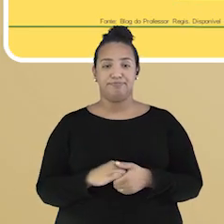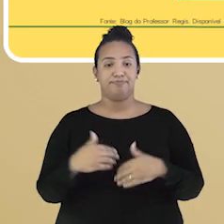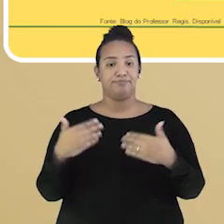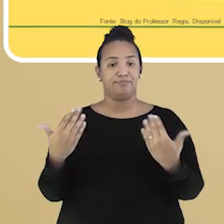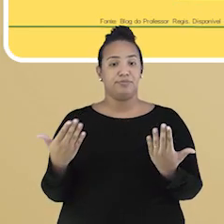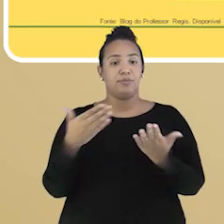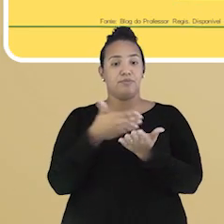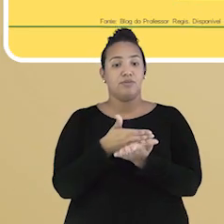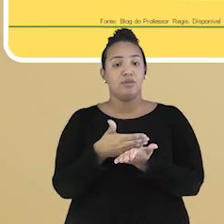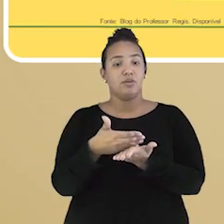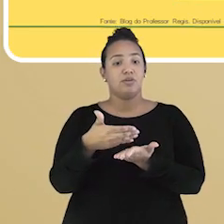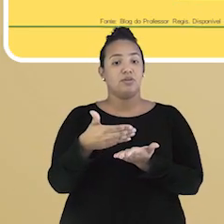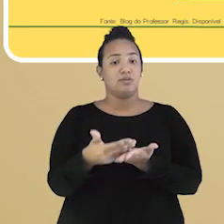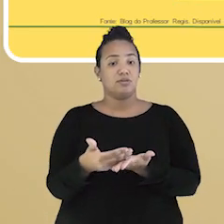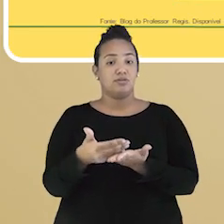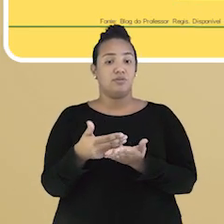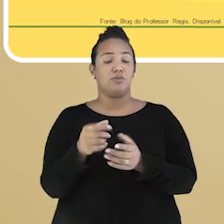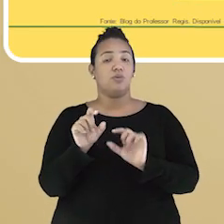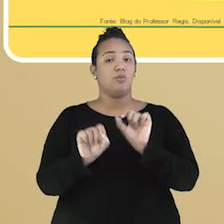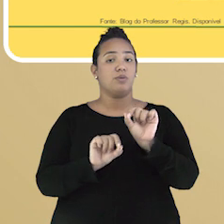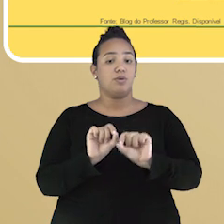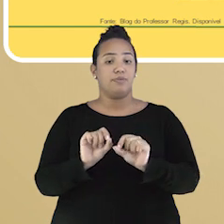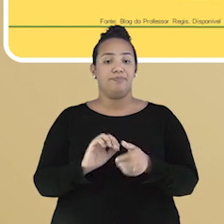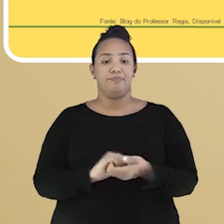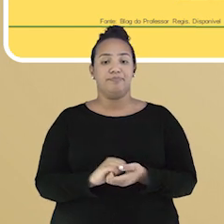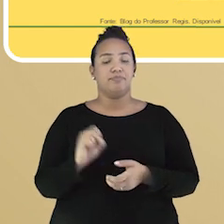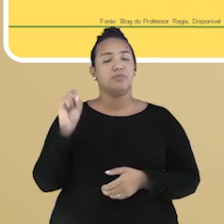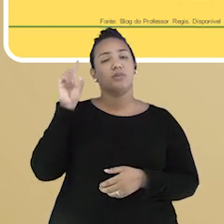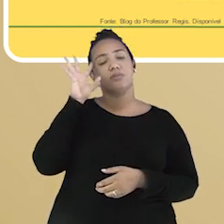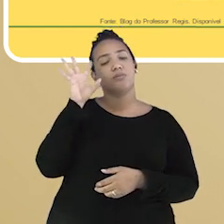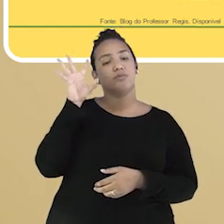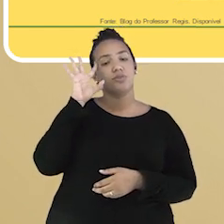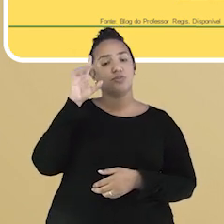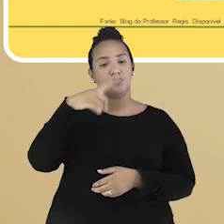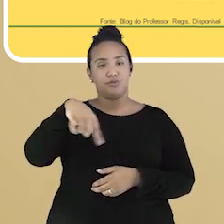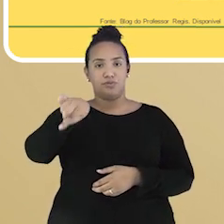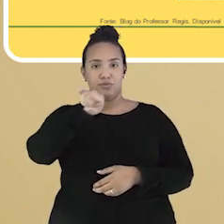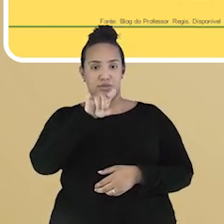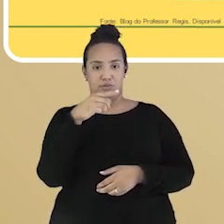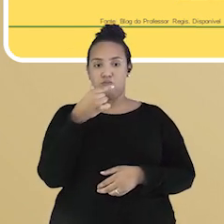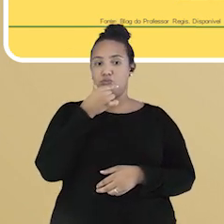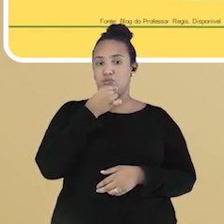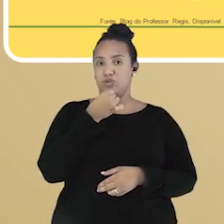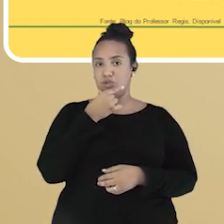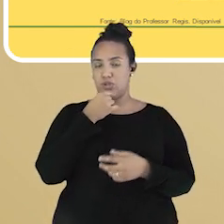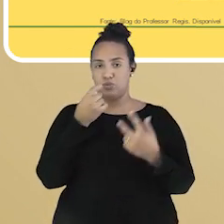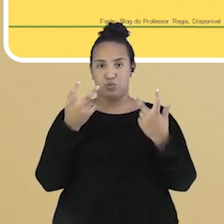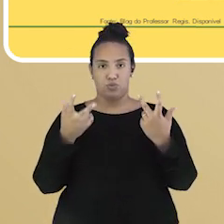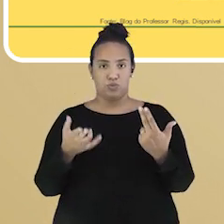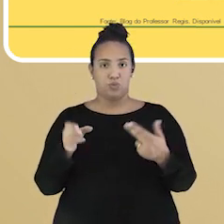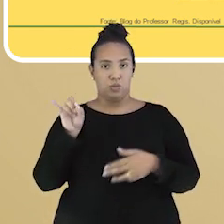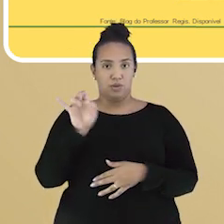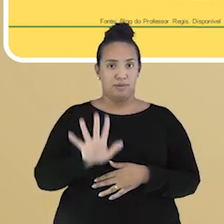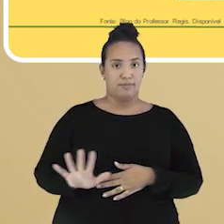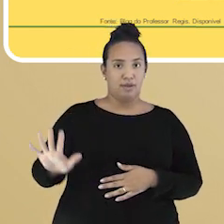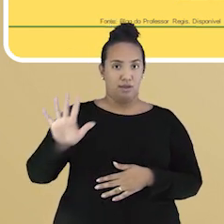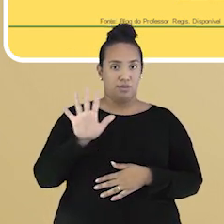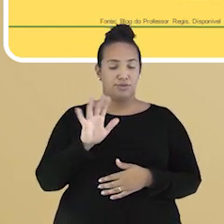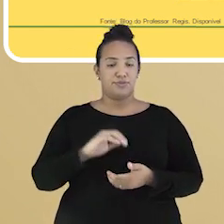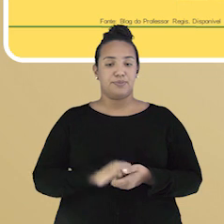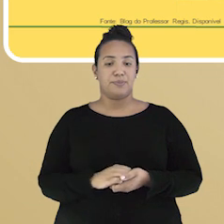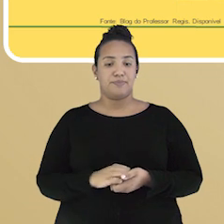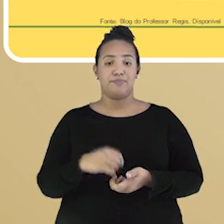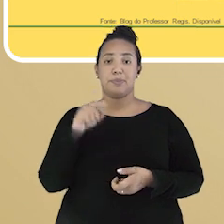começar, você vai pensar a seguinte situação. Imagine que você é o menino que aparece na imagem que você vê.